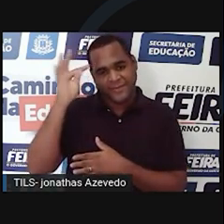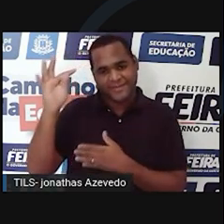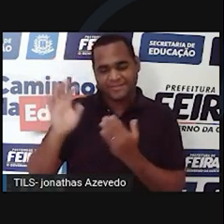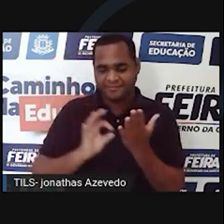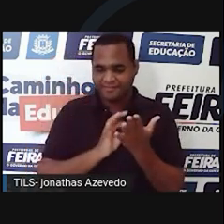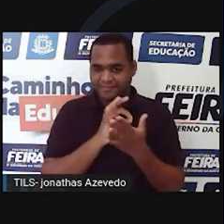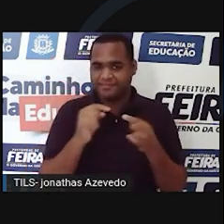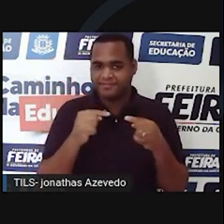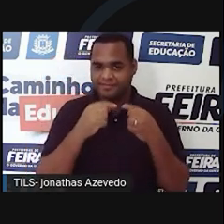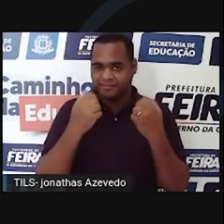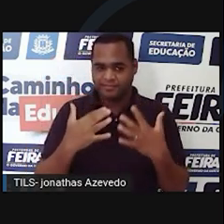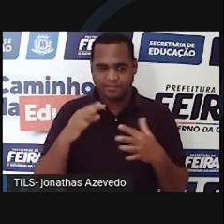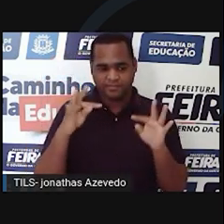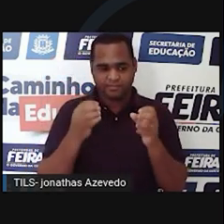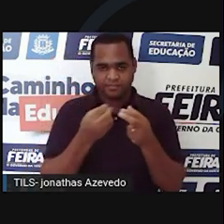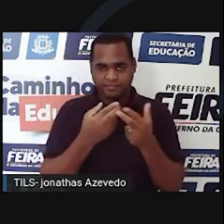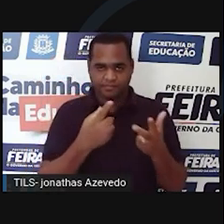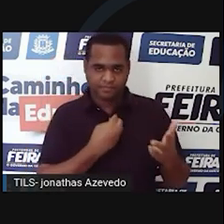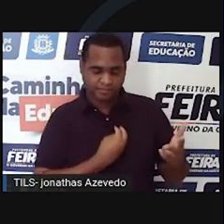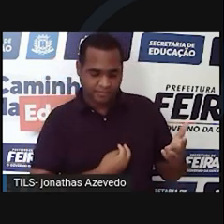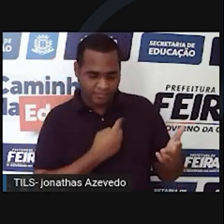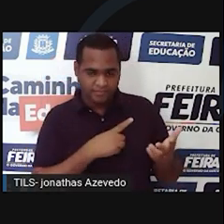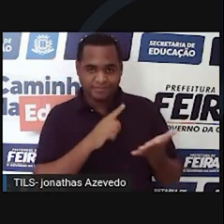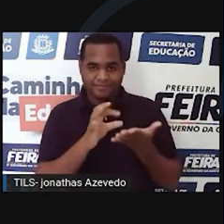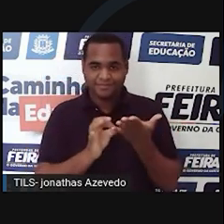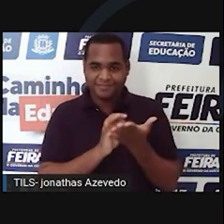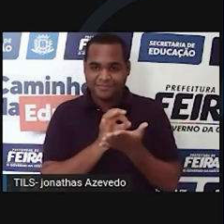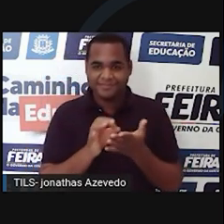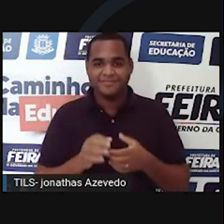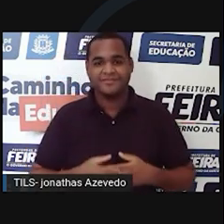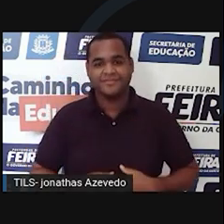que afirma que todos os seres vivos são formados por células.